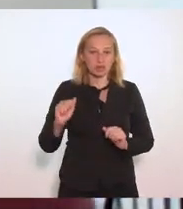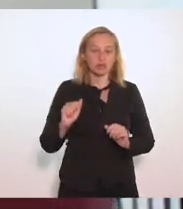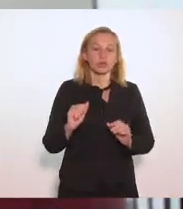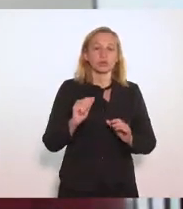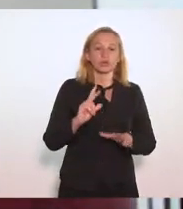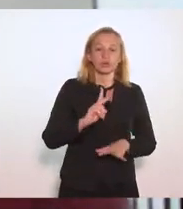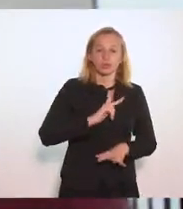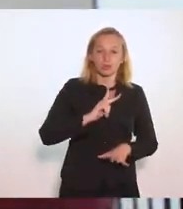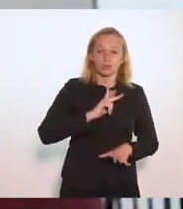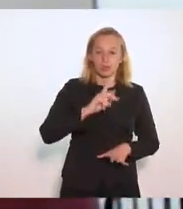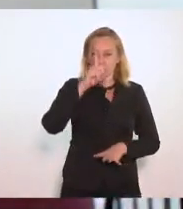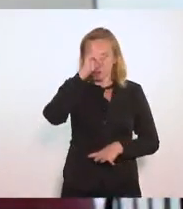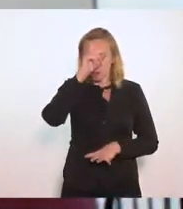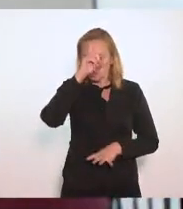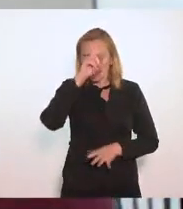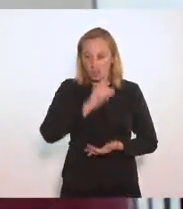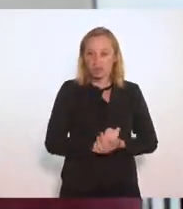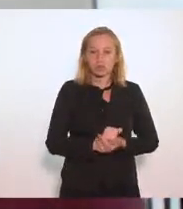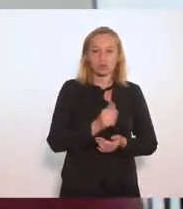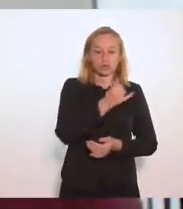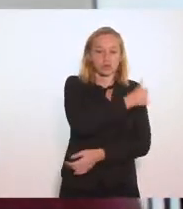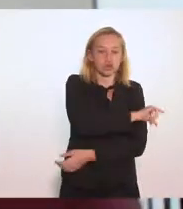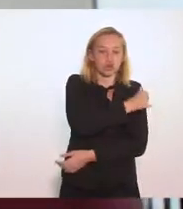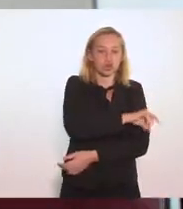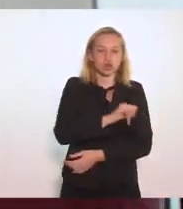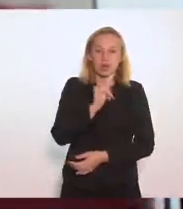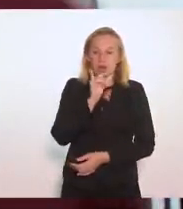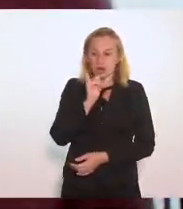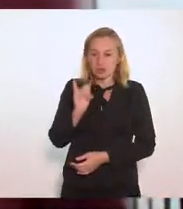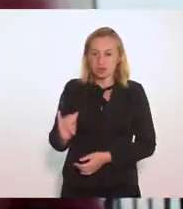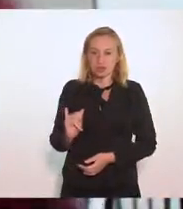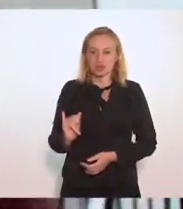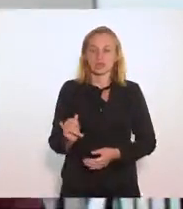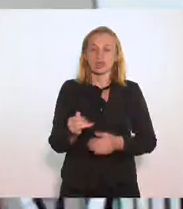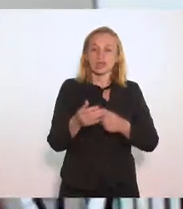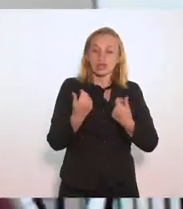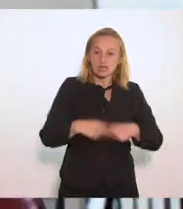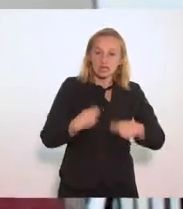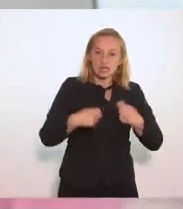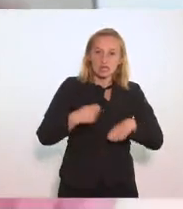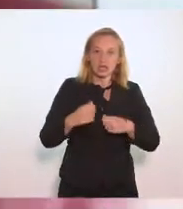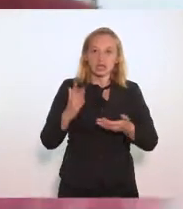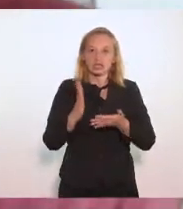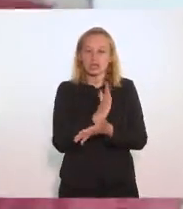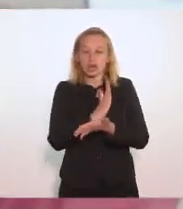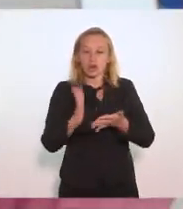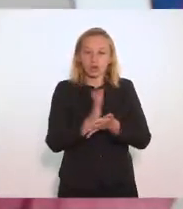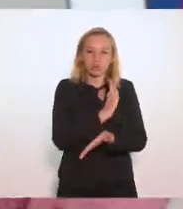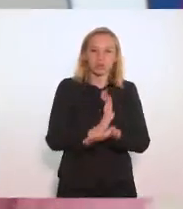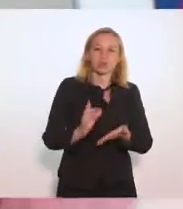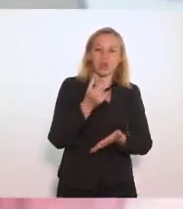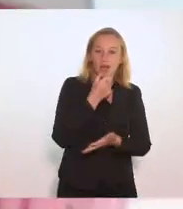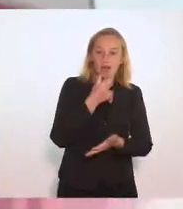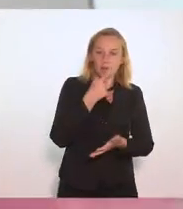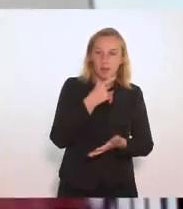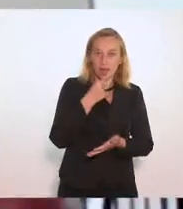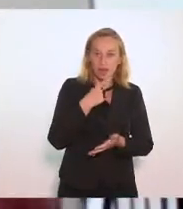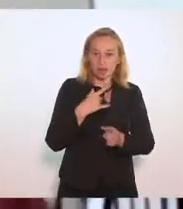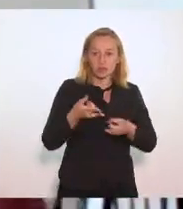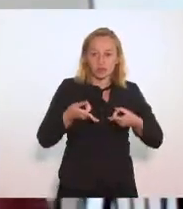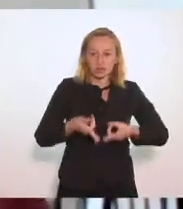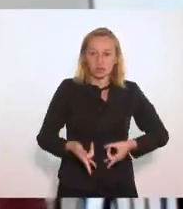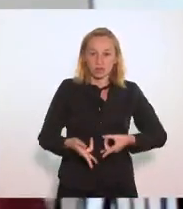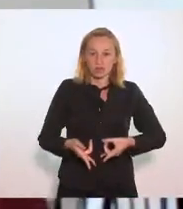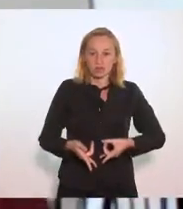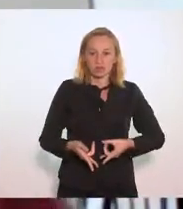Rio de Janeiro soltou notas informando a carência de determinados medicamentos para internação em covid